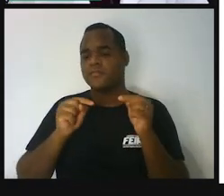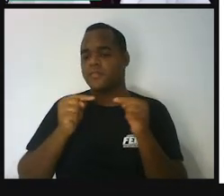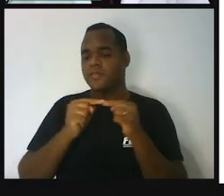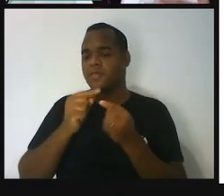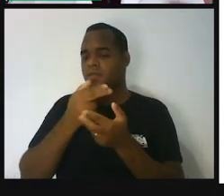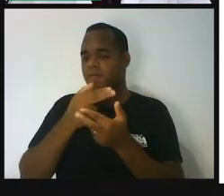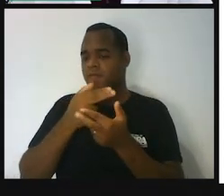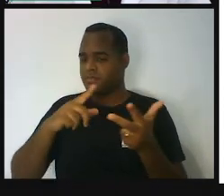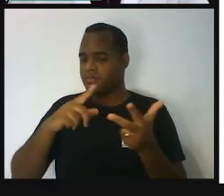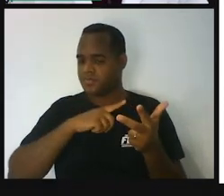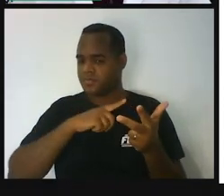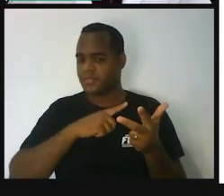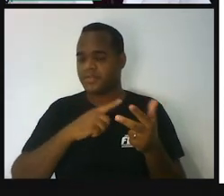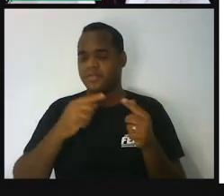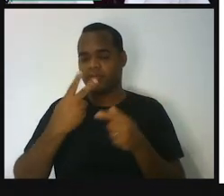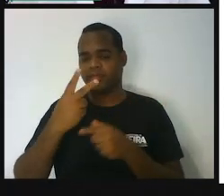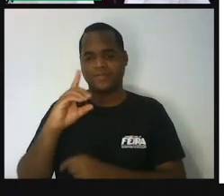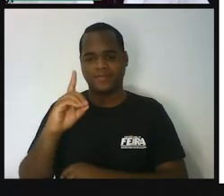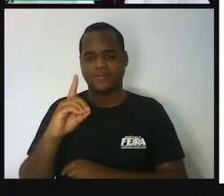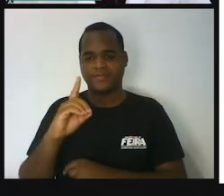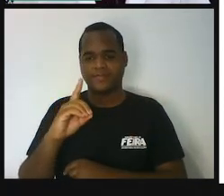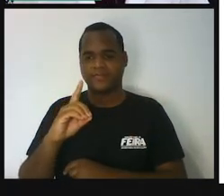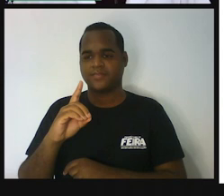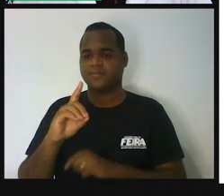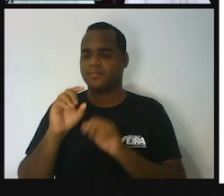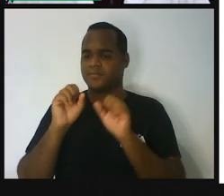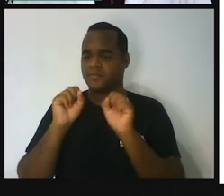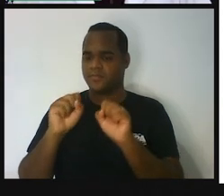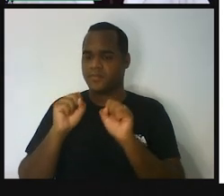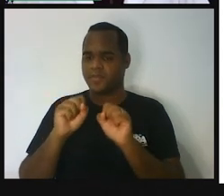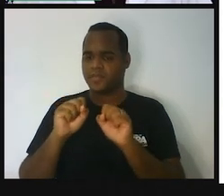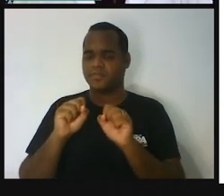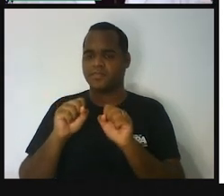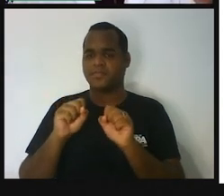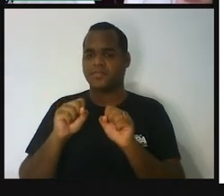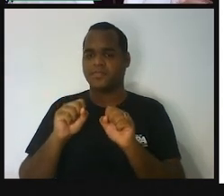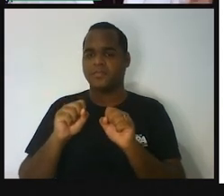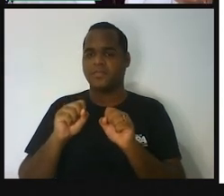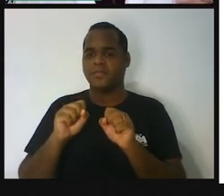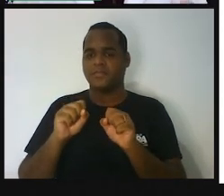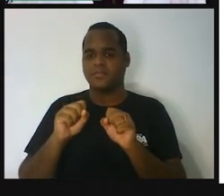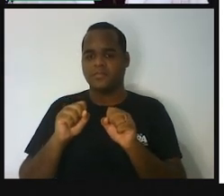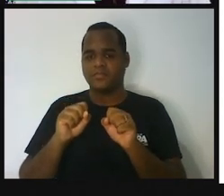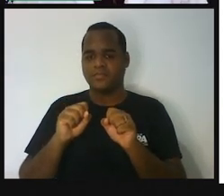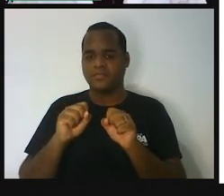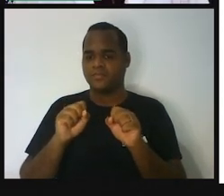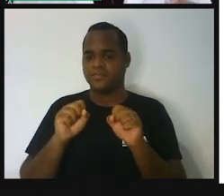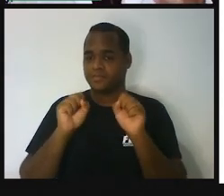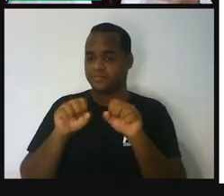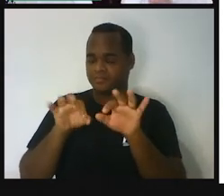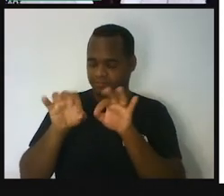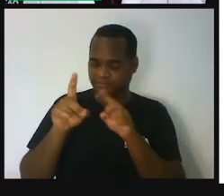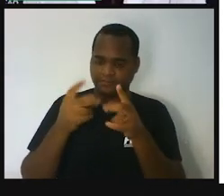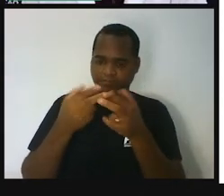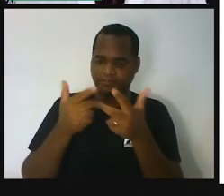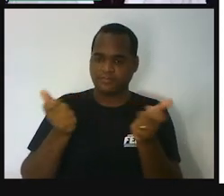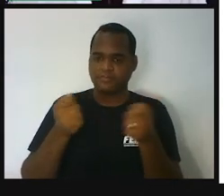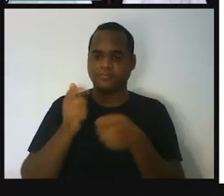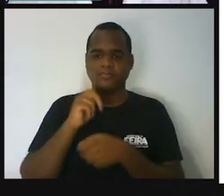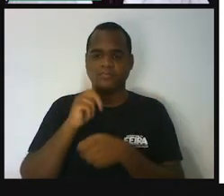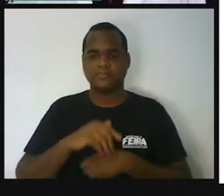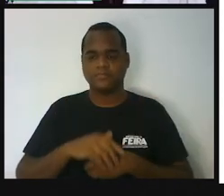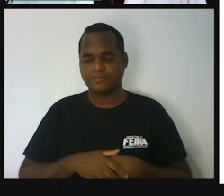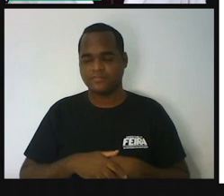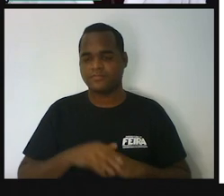geométricas bidimensionais. Então, você pode estar fazendo aí esse exercício, tá? Fazer uma